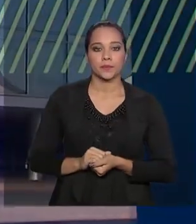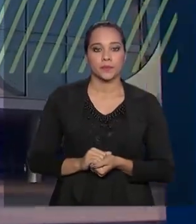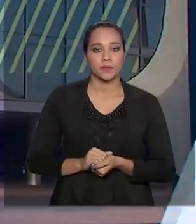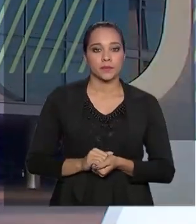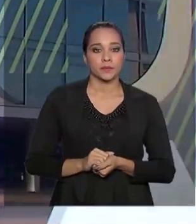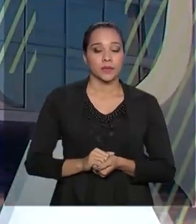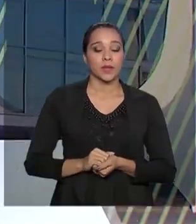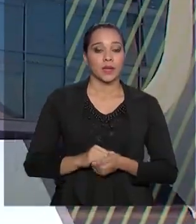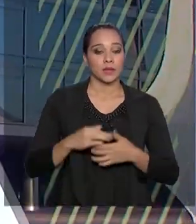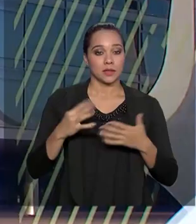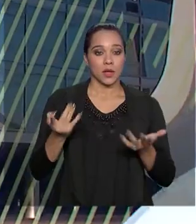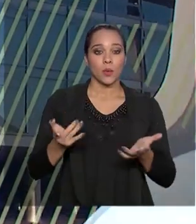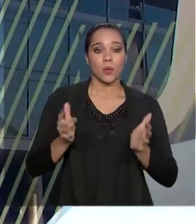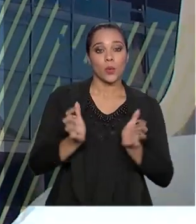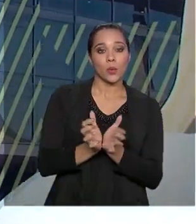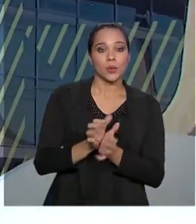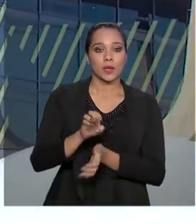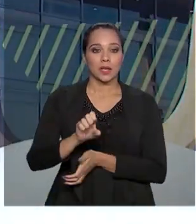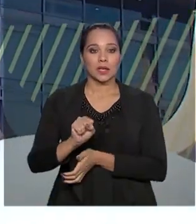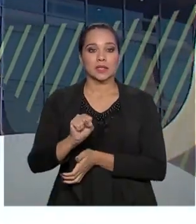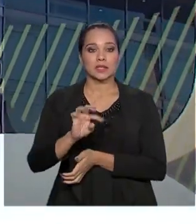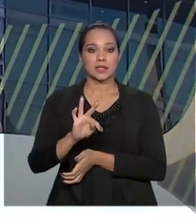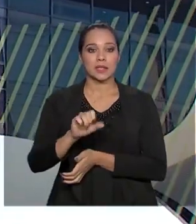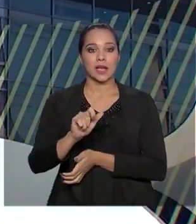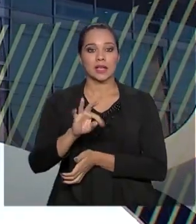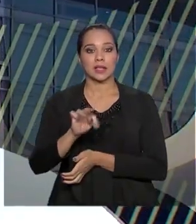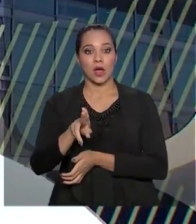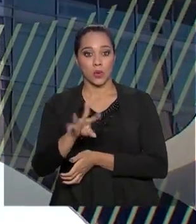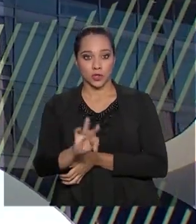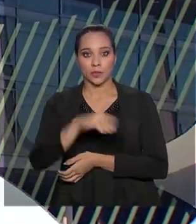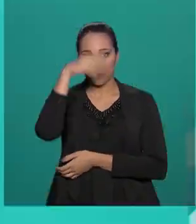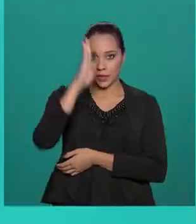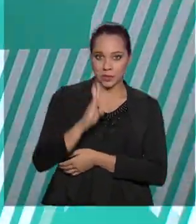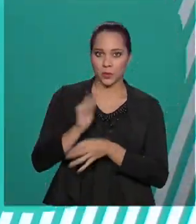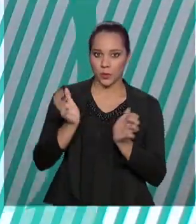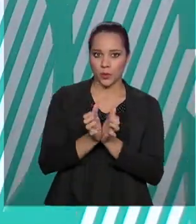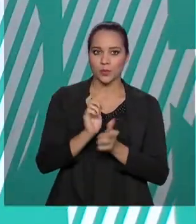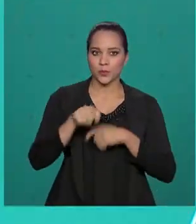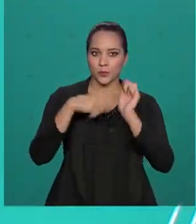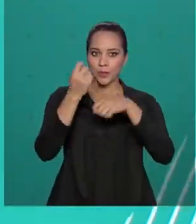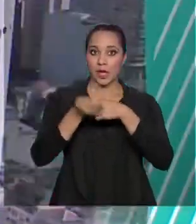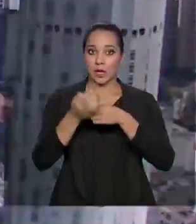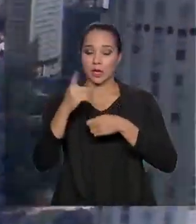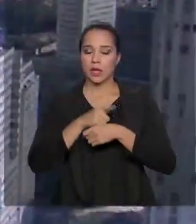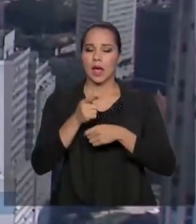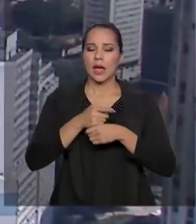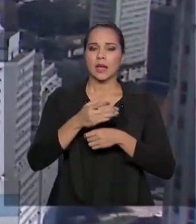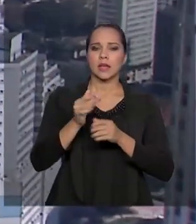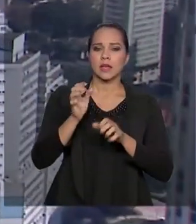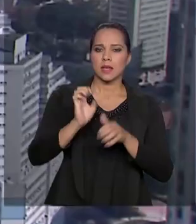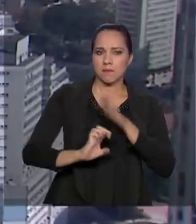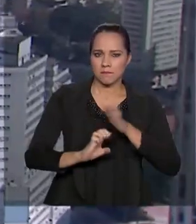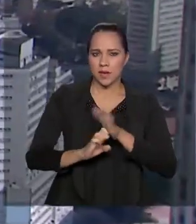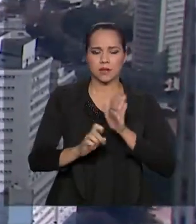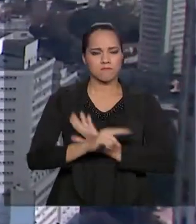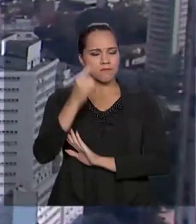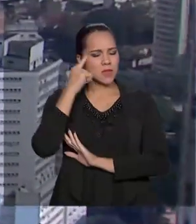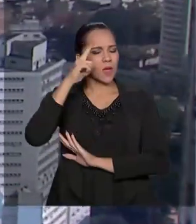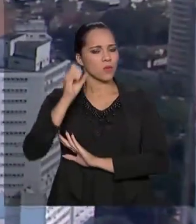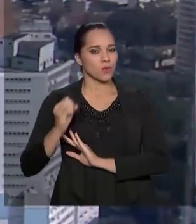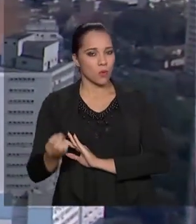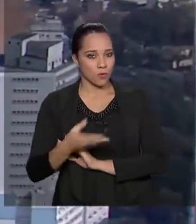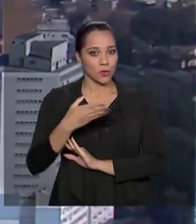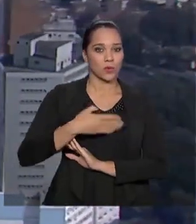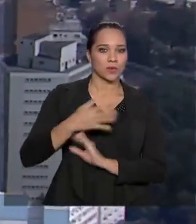O Startout Brasil é um programa do Ministério da Economia que ajuda a inserir empresas com ideias inovadoras no mercado